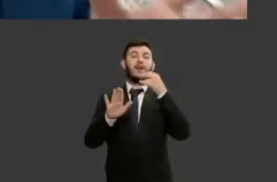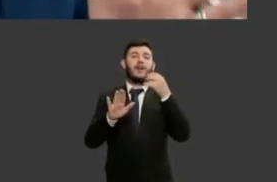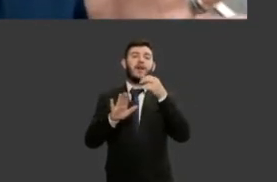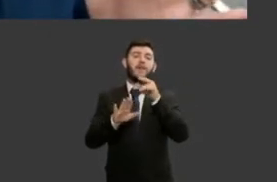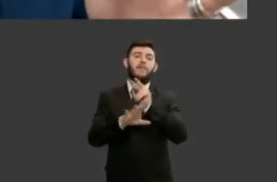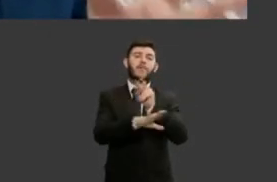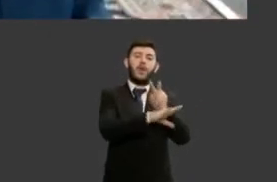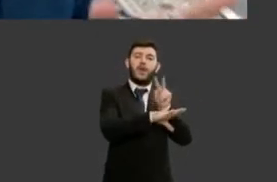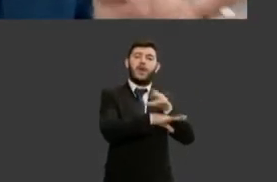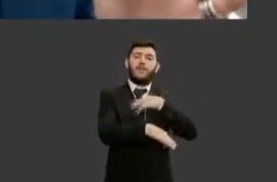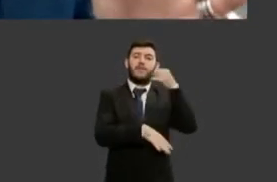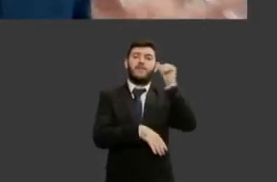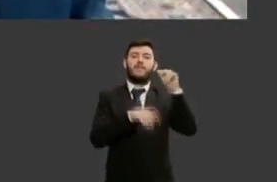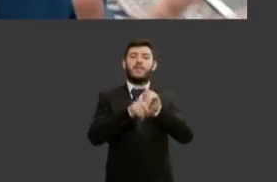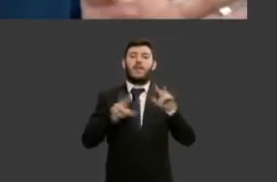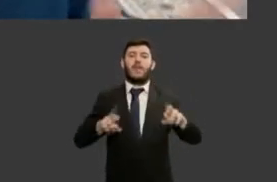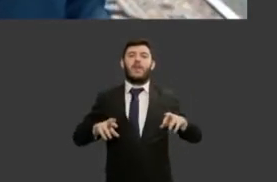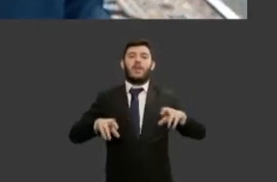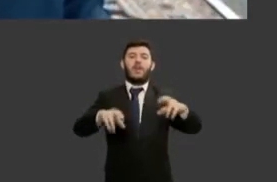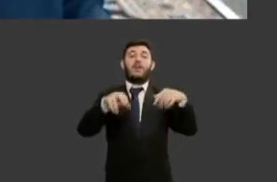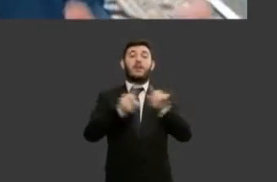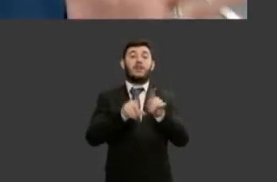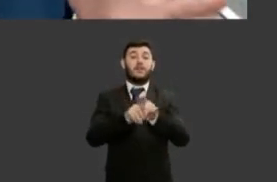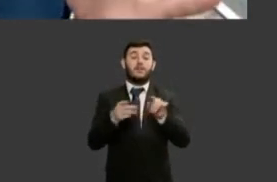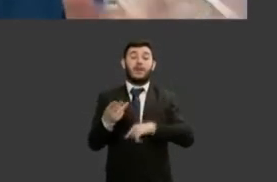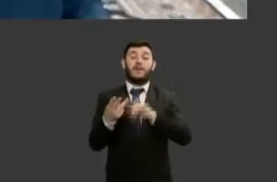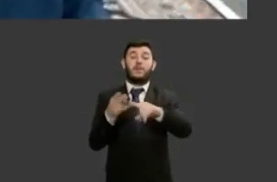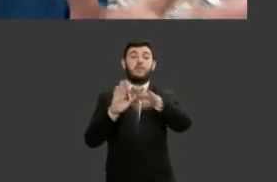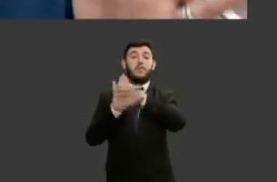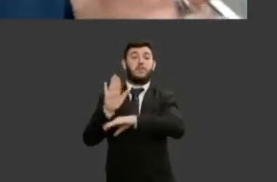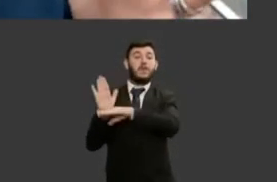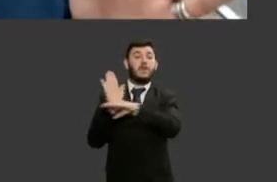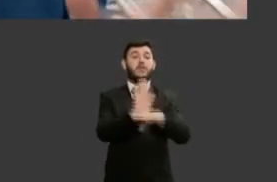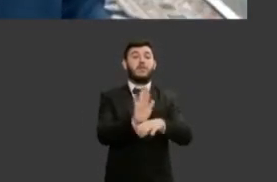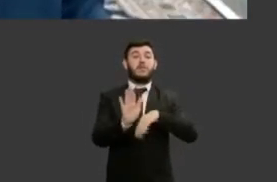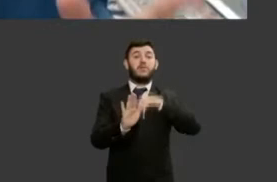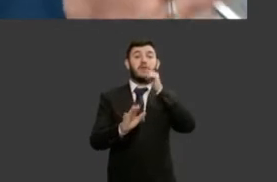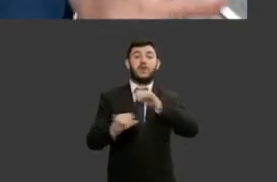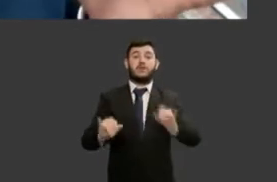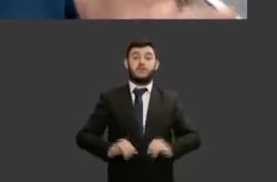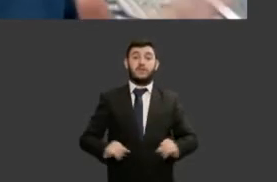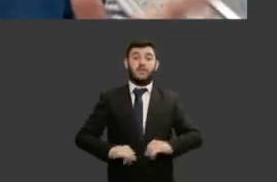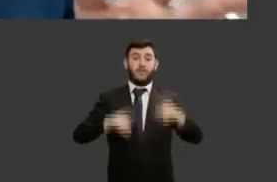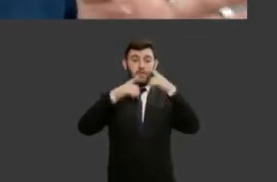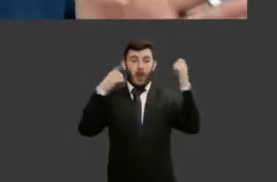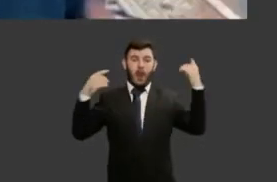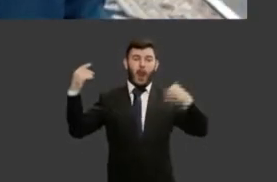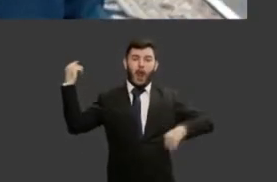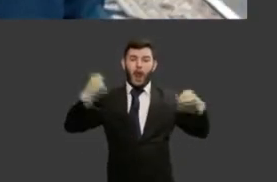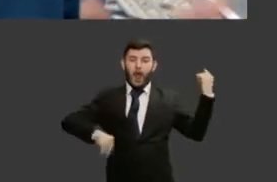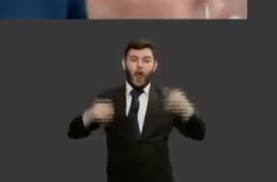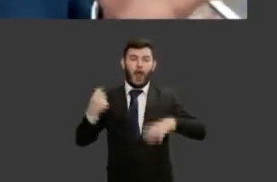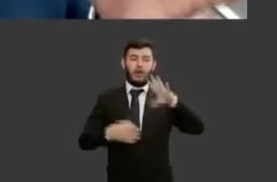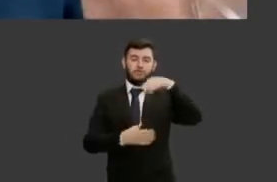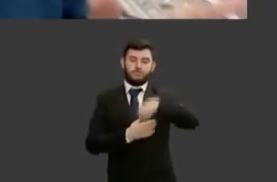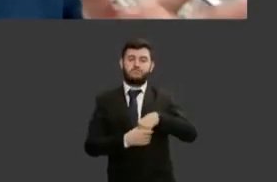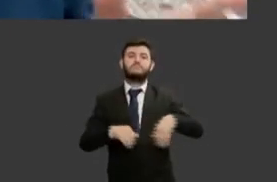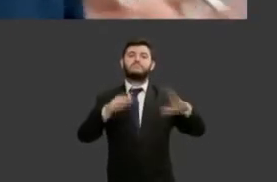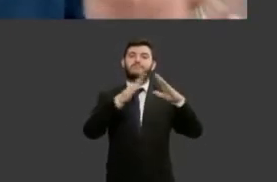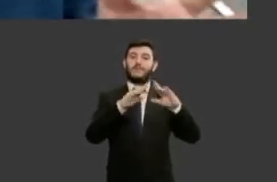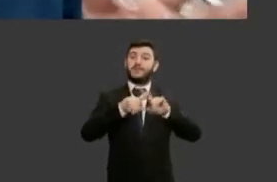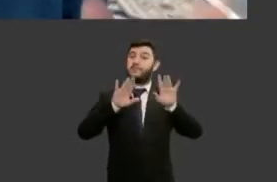inclusive pelas vítimas de violência doméstica e aproveito para destacar o papel relevante do